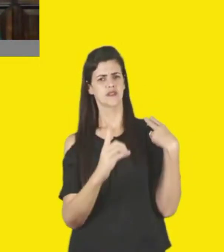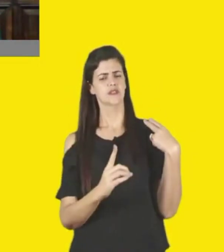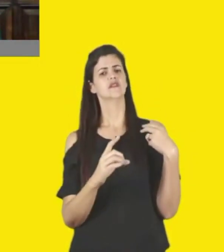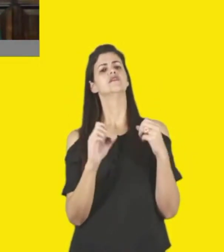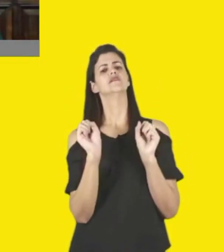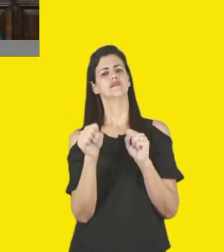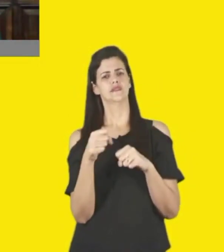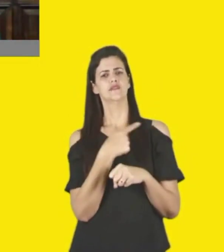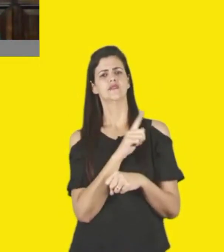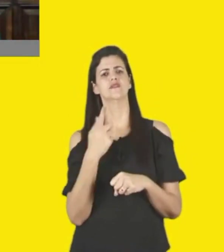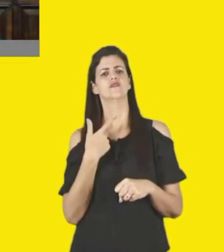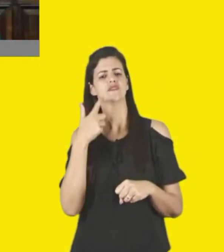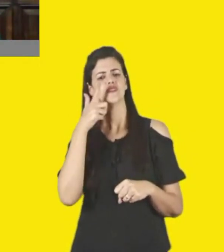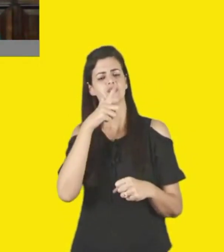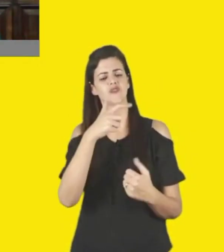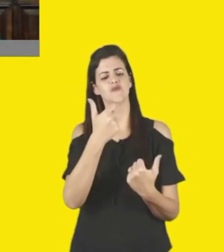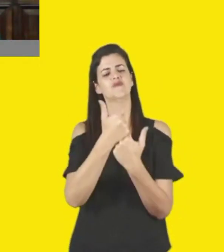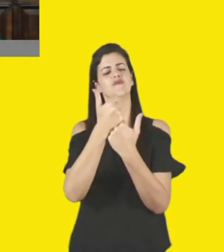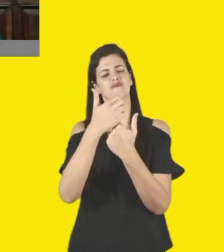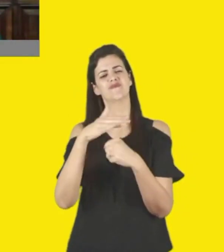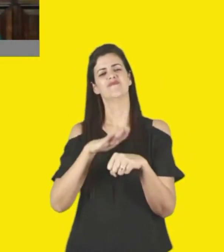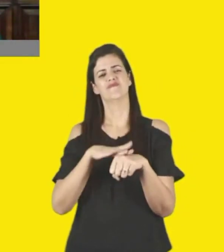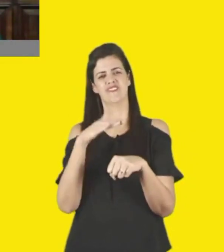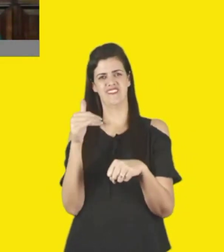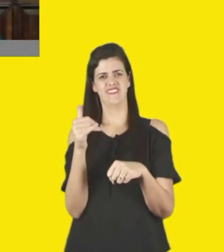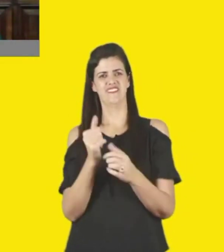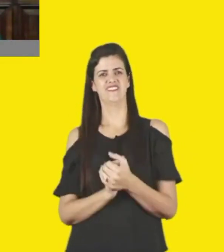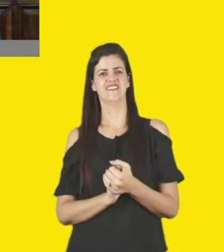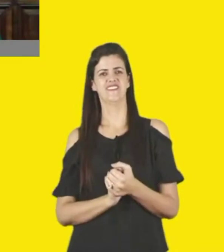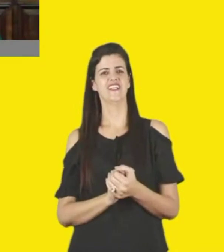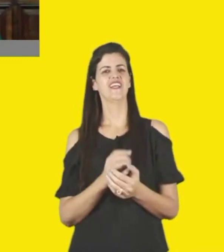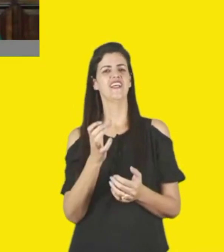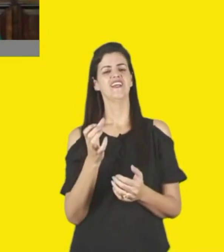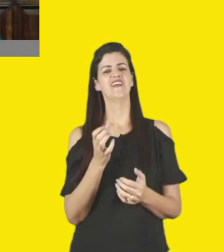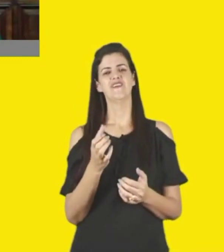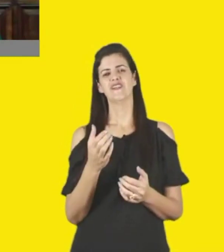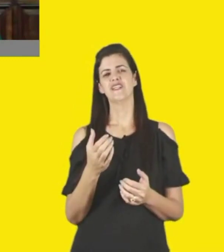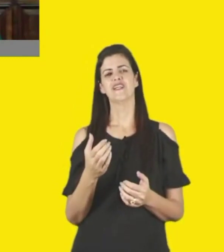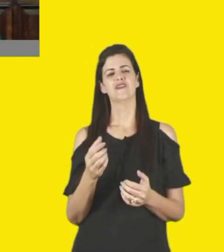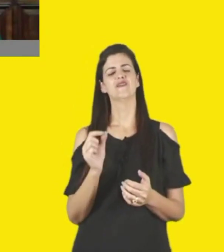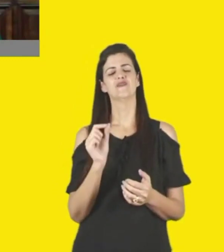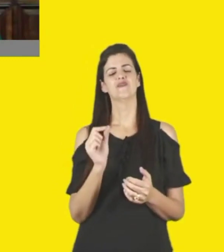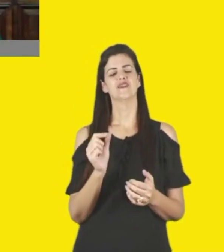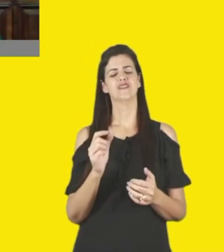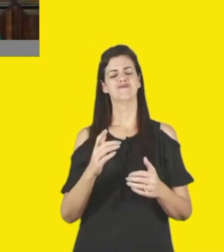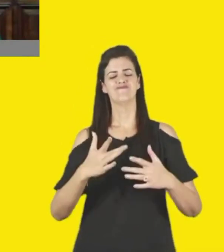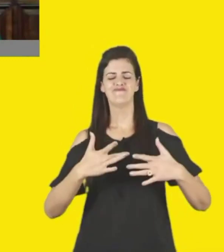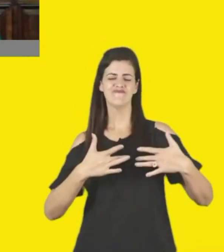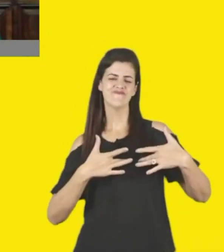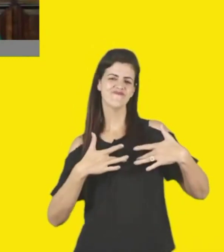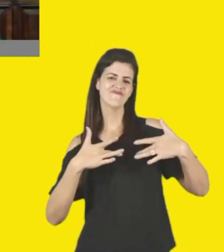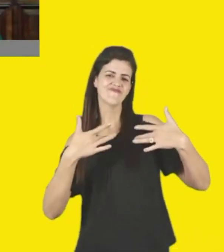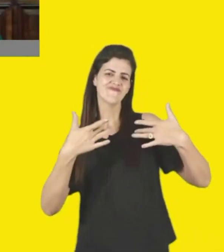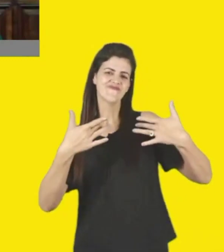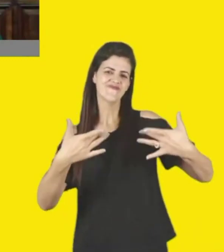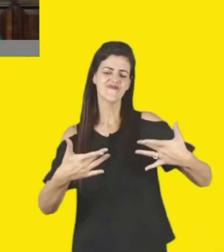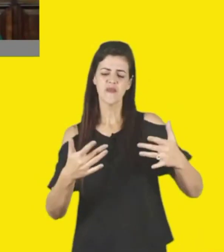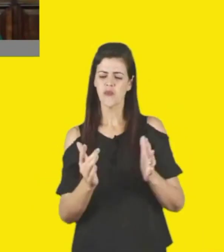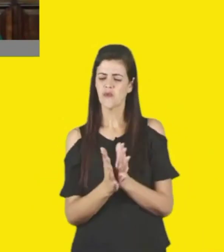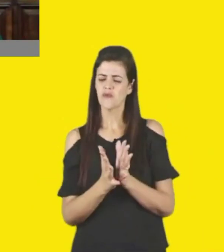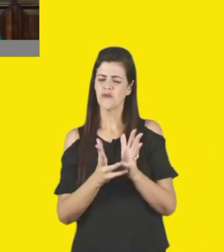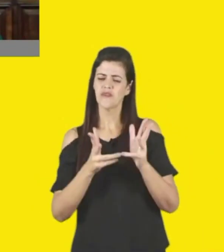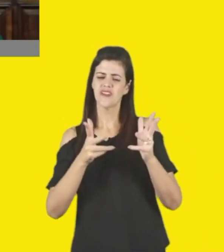realizar outras ações, então, quero desejar um excelente circuito SESC de Artes, que começa agora